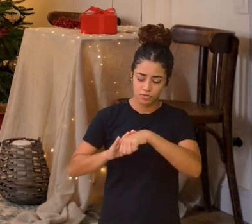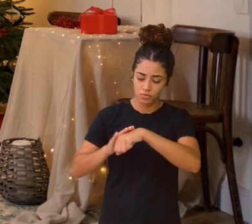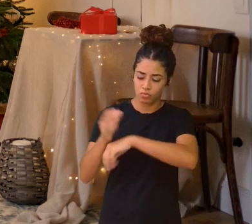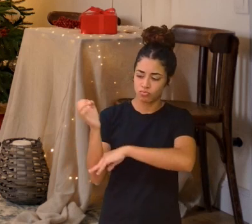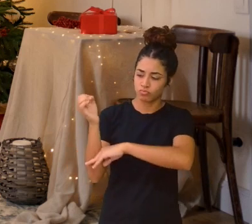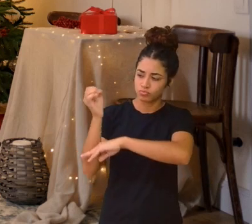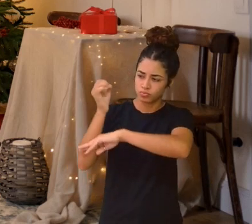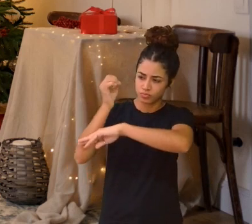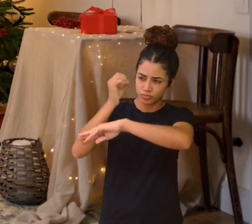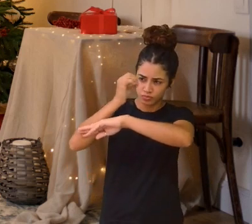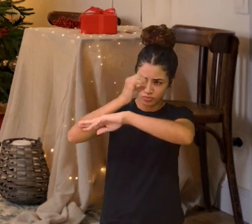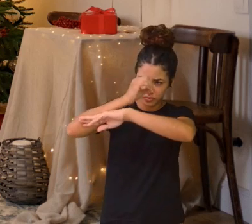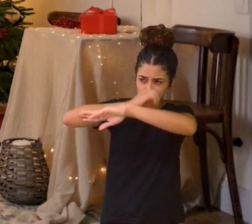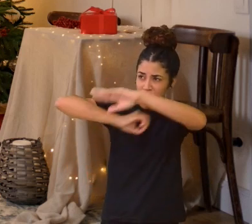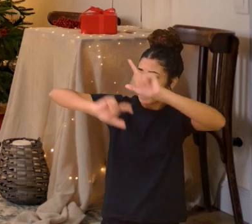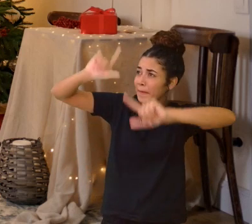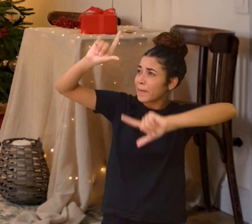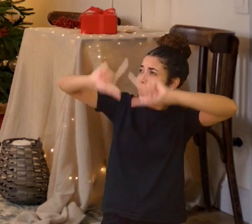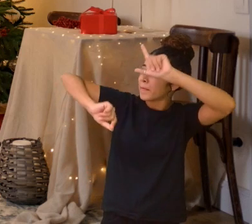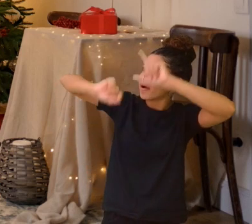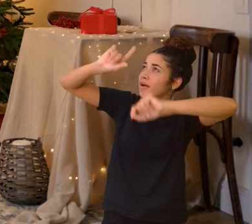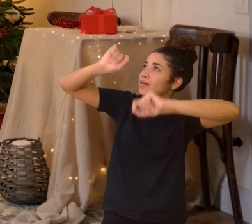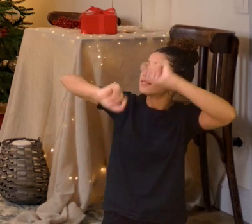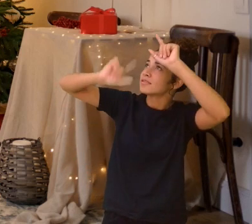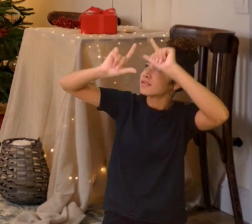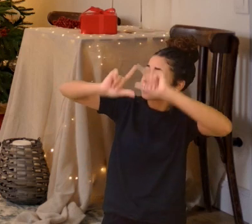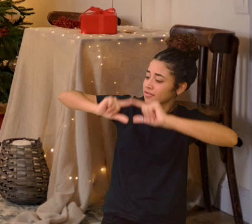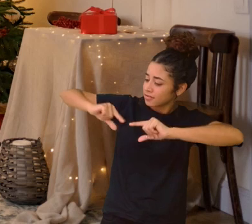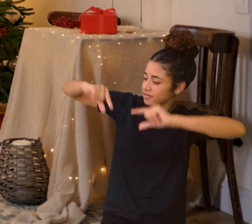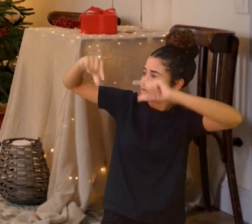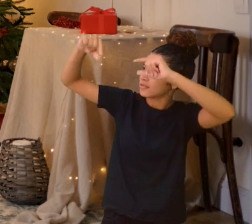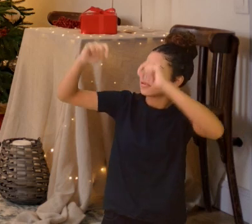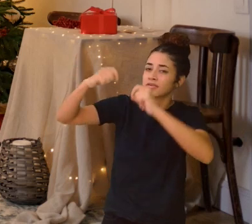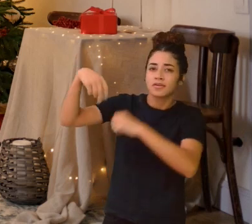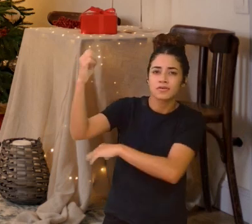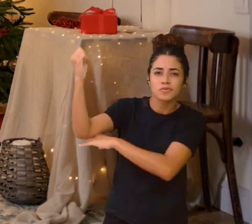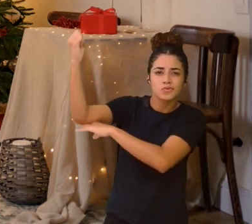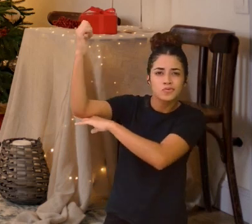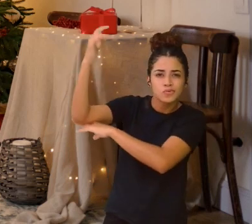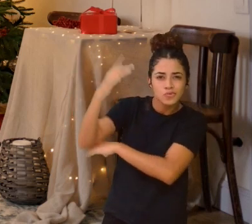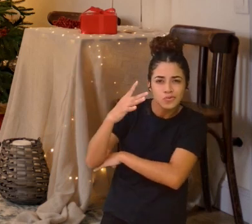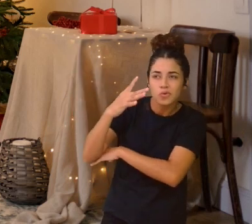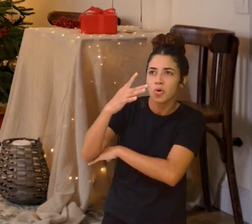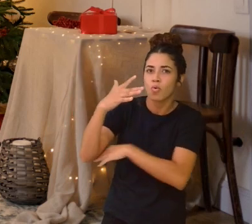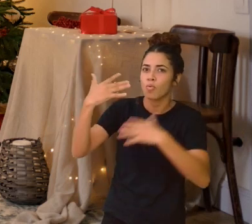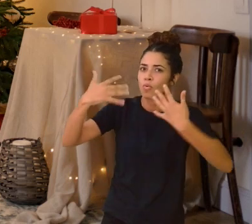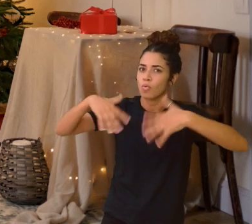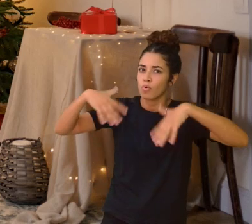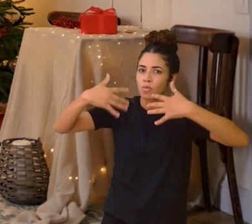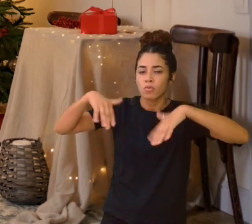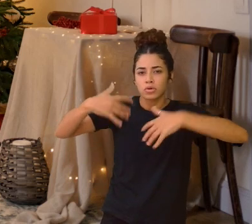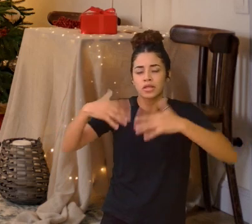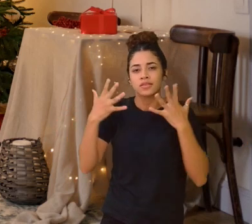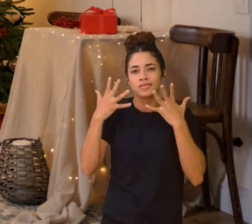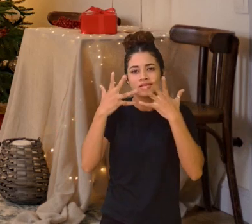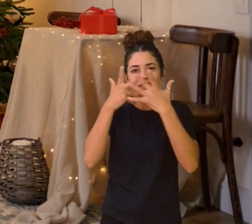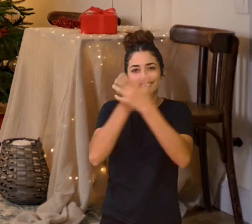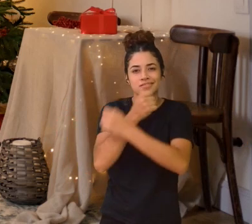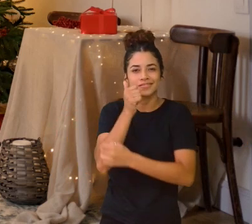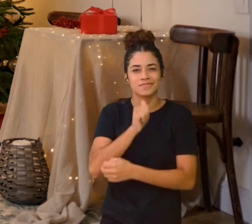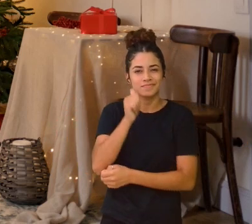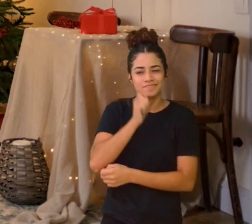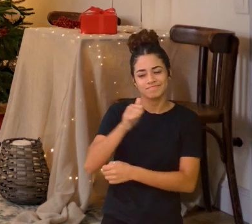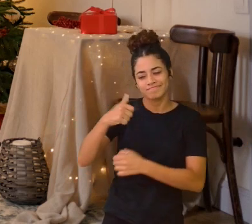mais estreladas, dessas de luz muito rara, uma menina